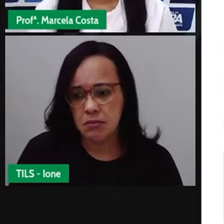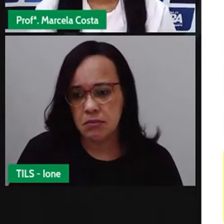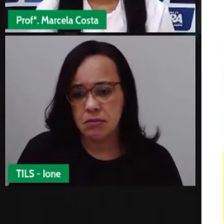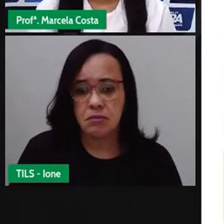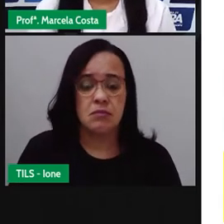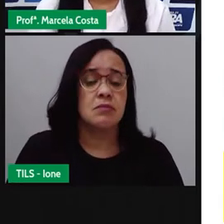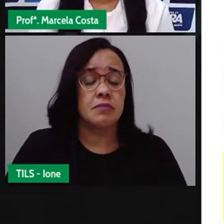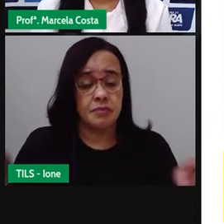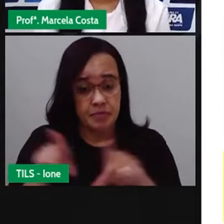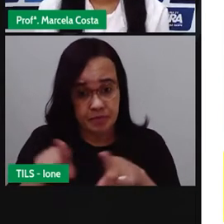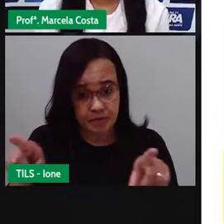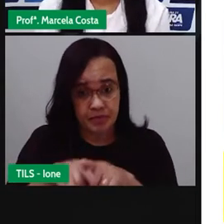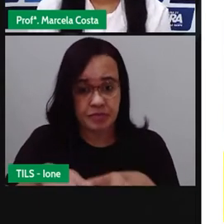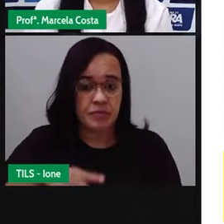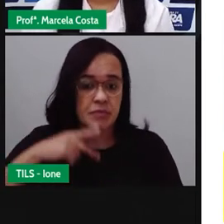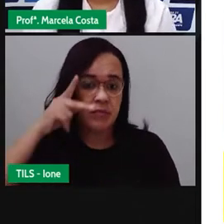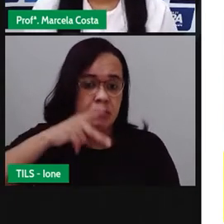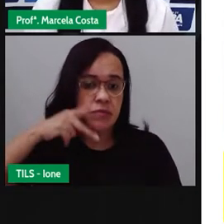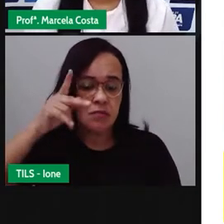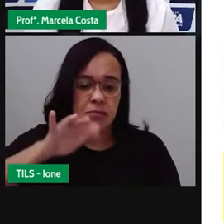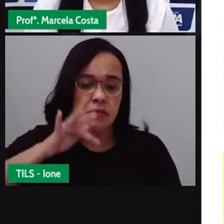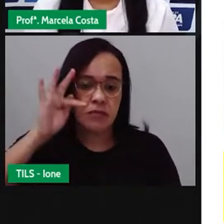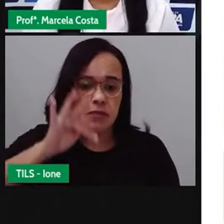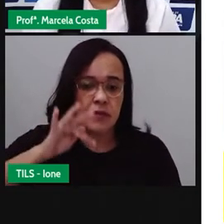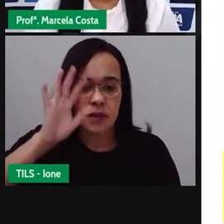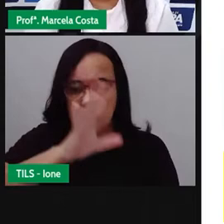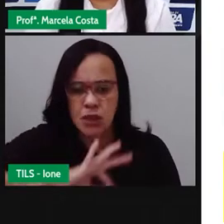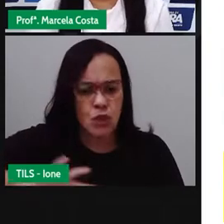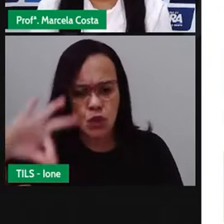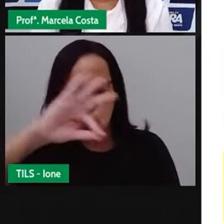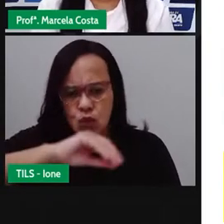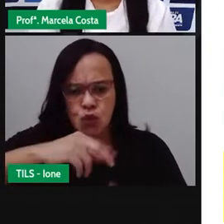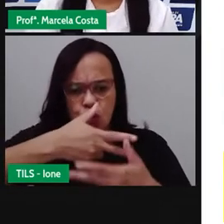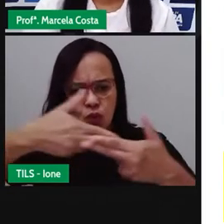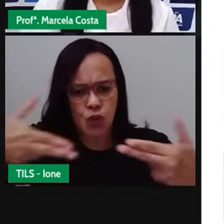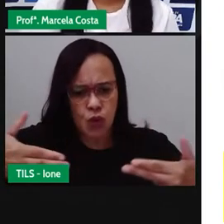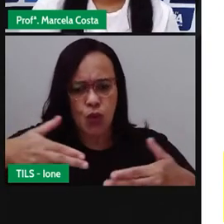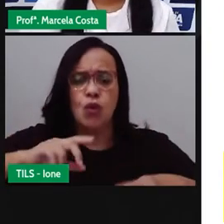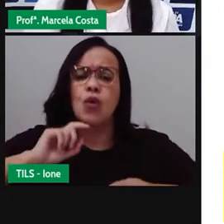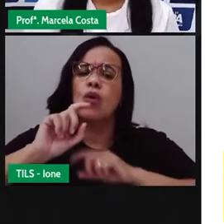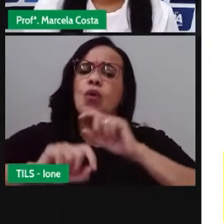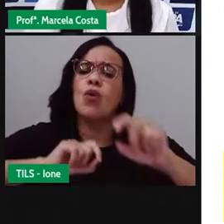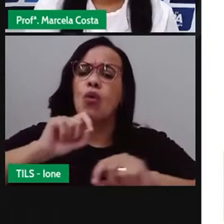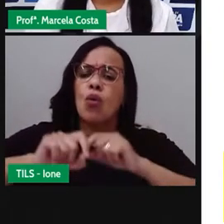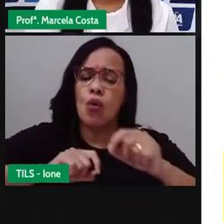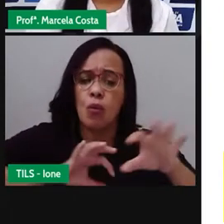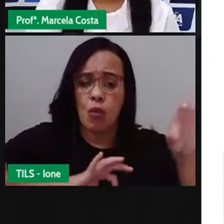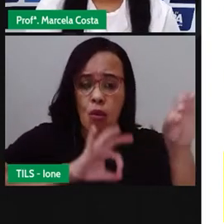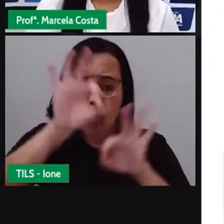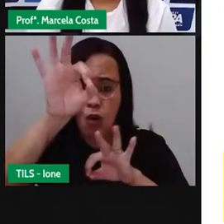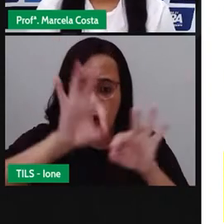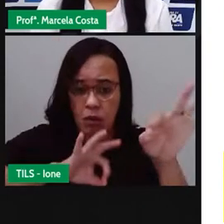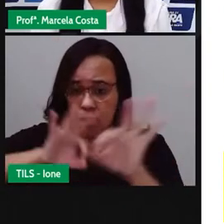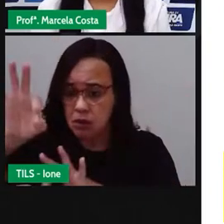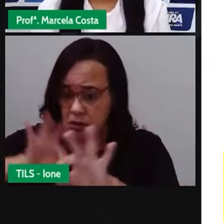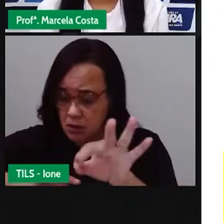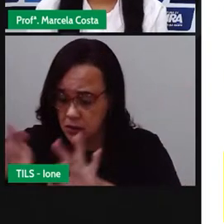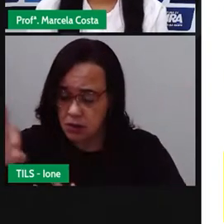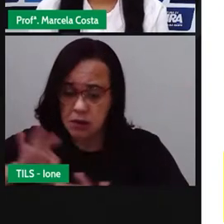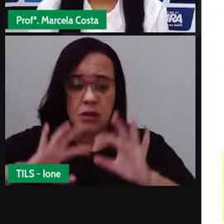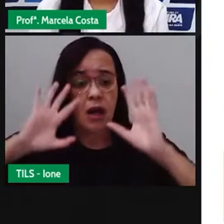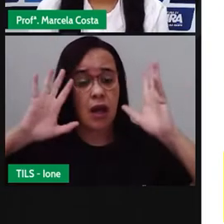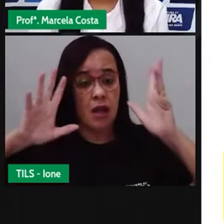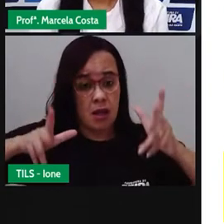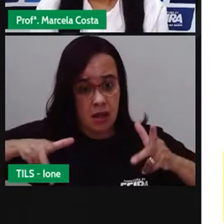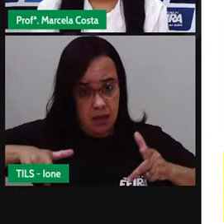Também é muito importante, cliente, não ter as mercadorias muito desorganizadas. Então, quando você pular no clube de